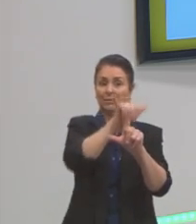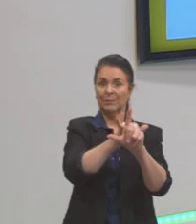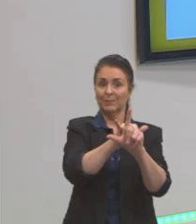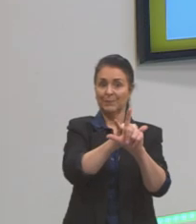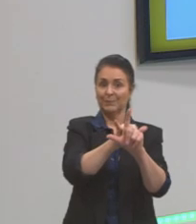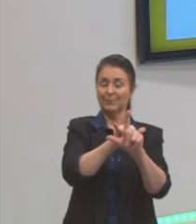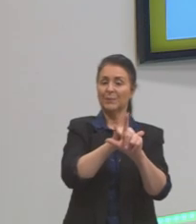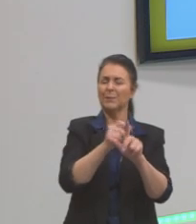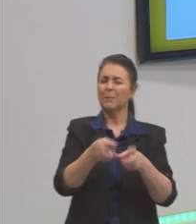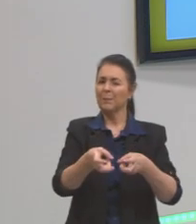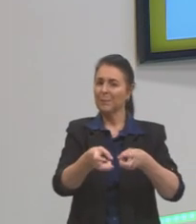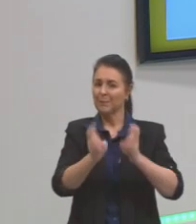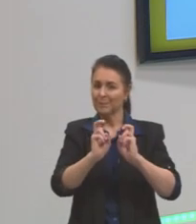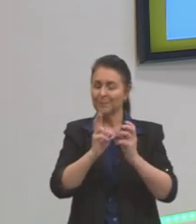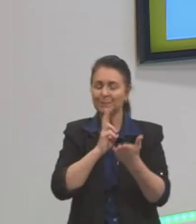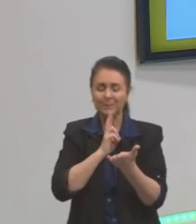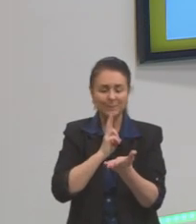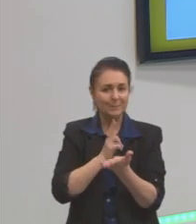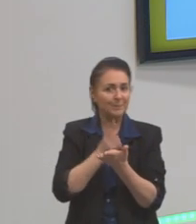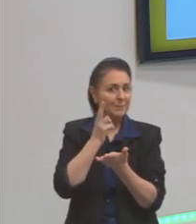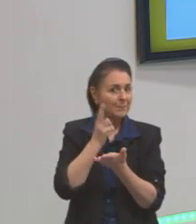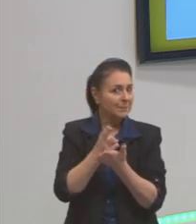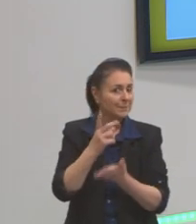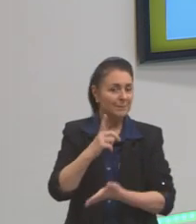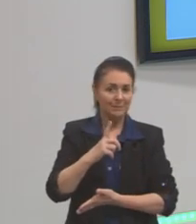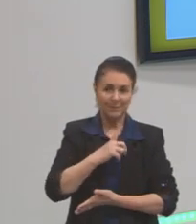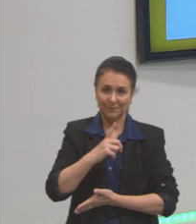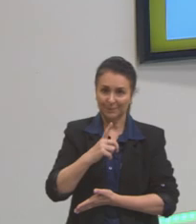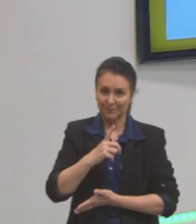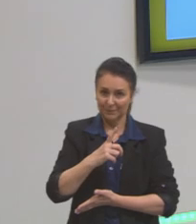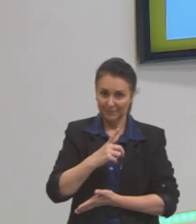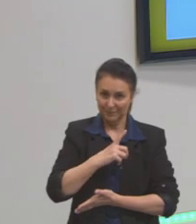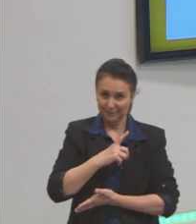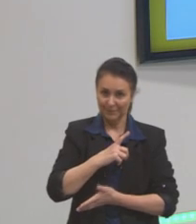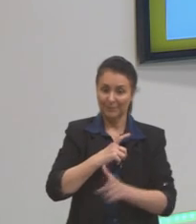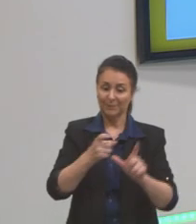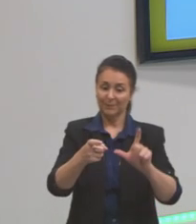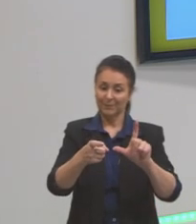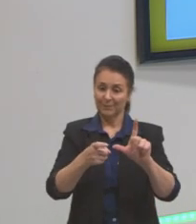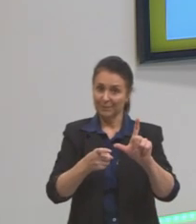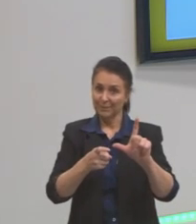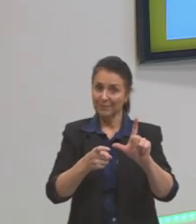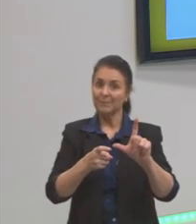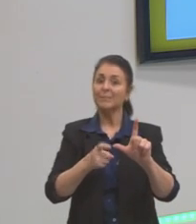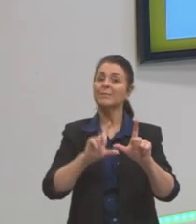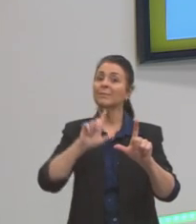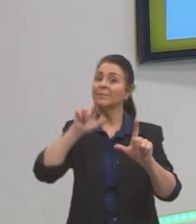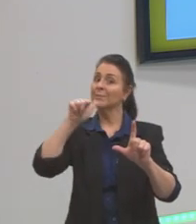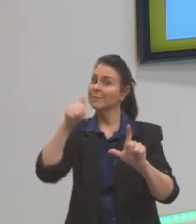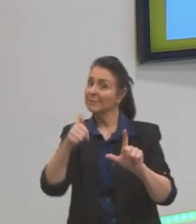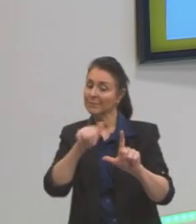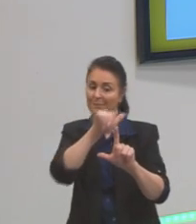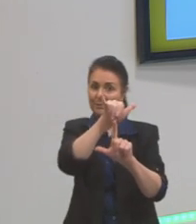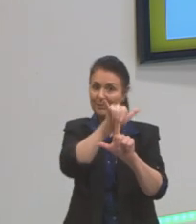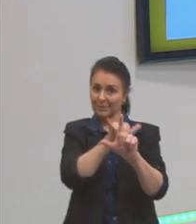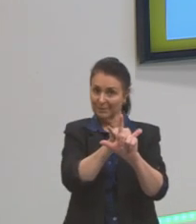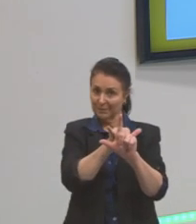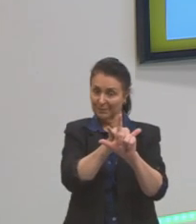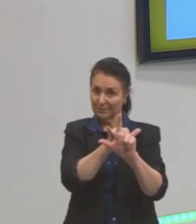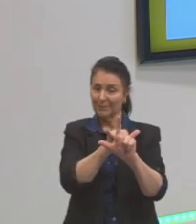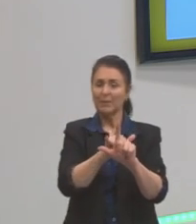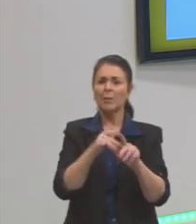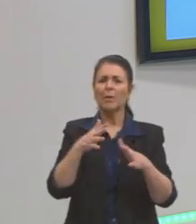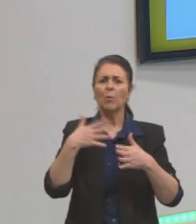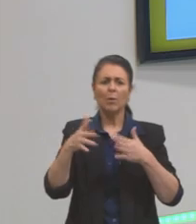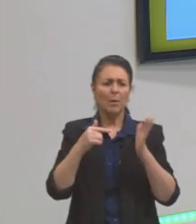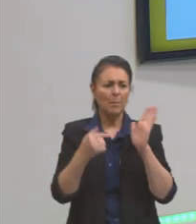percebam que sempre, sempre vai ser nessa ordem. Primeiro X, depois Y. Então, para qualquer ponto que a